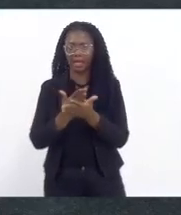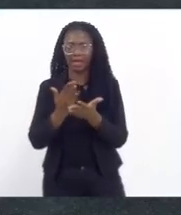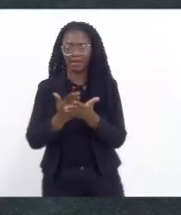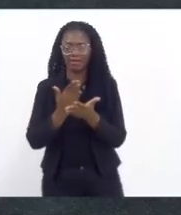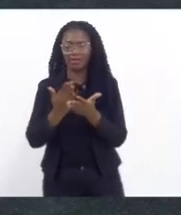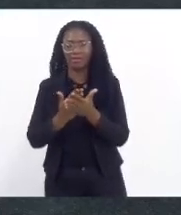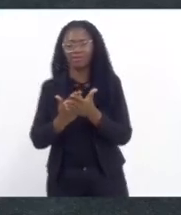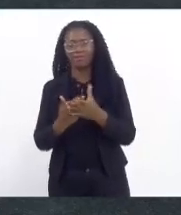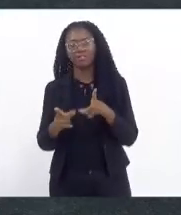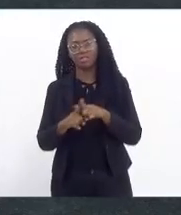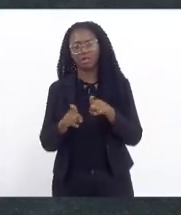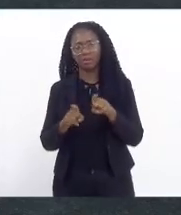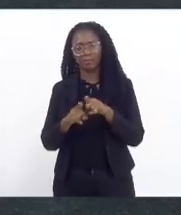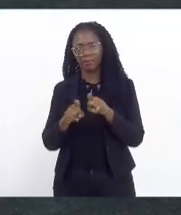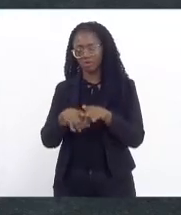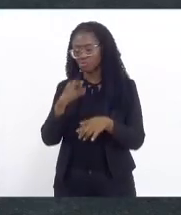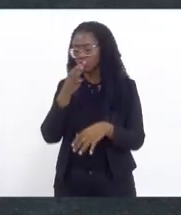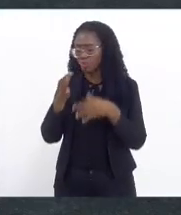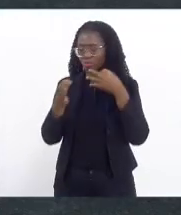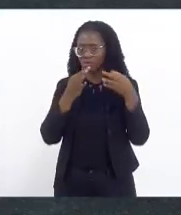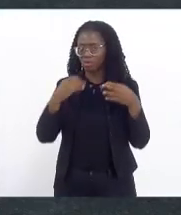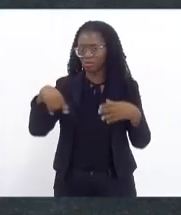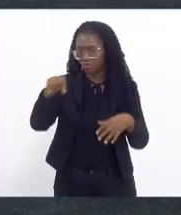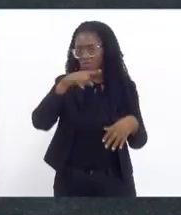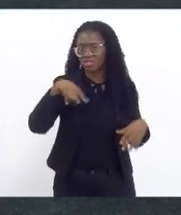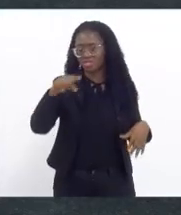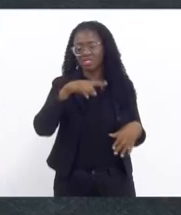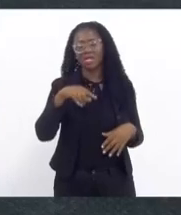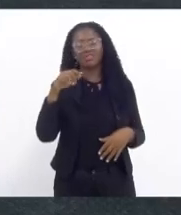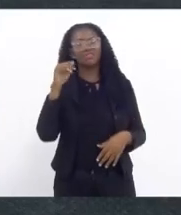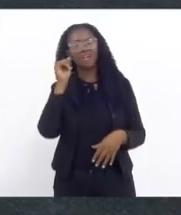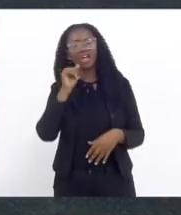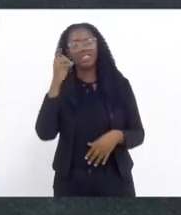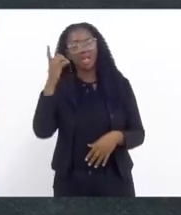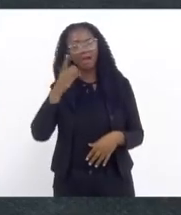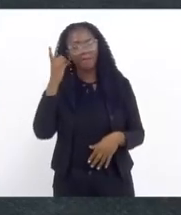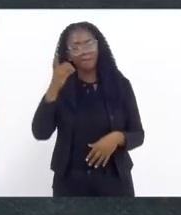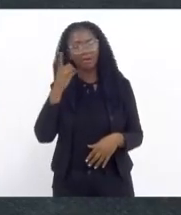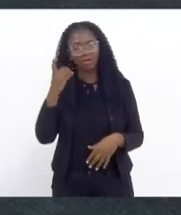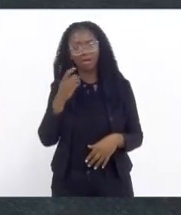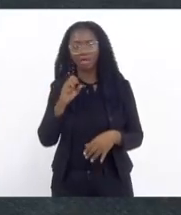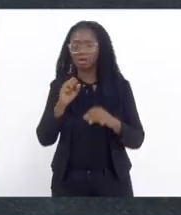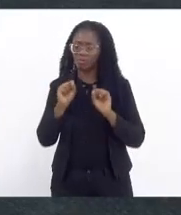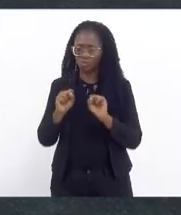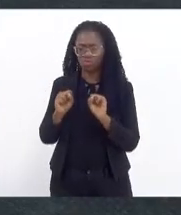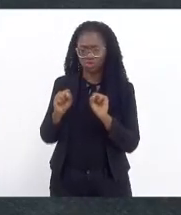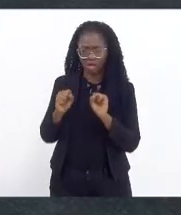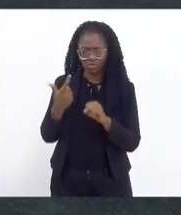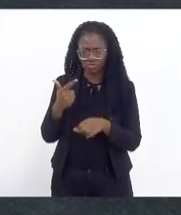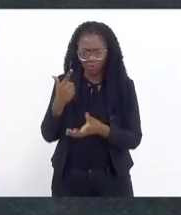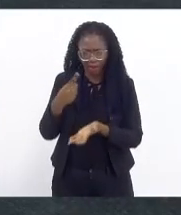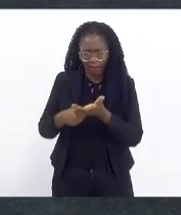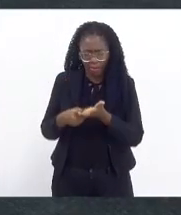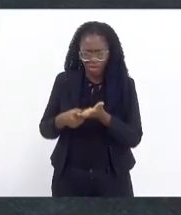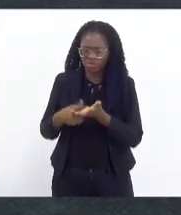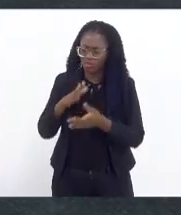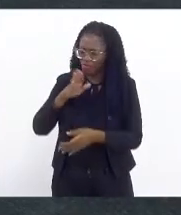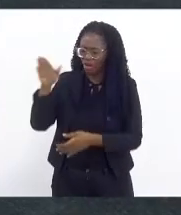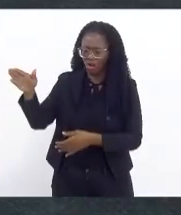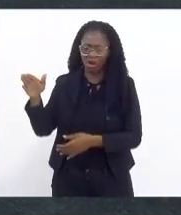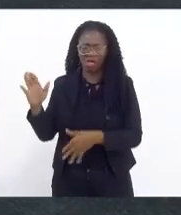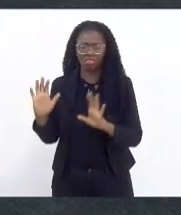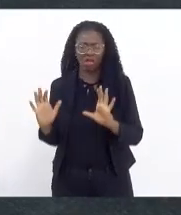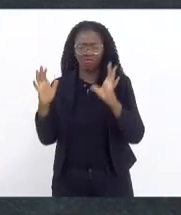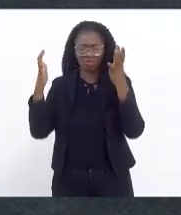todas as deputadas que não tiveram em razão das suas agendas oportunidade de comparecer a esse evento do ISP é